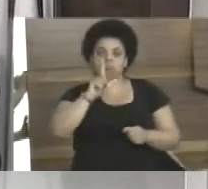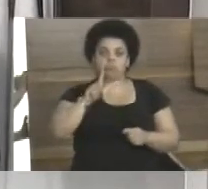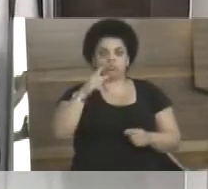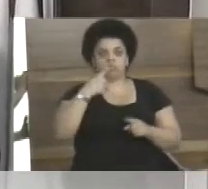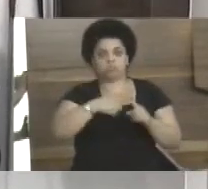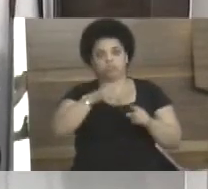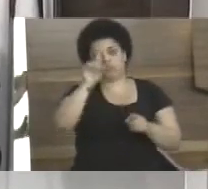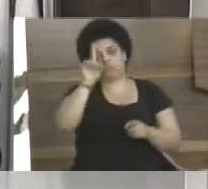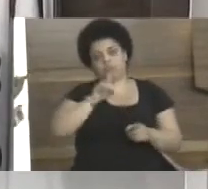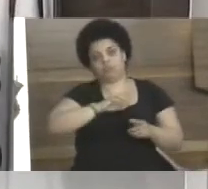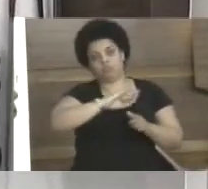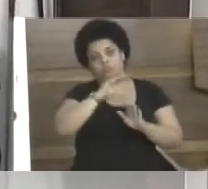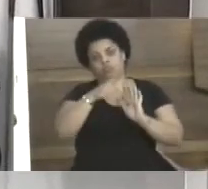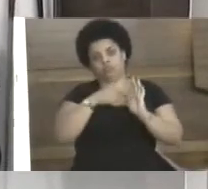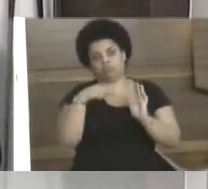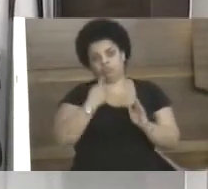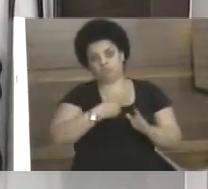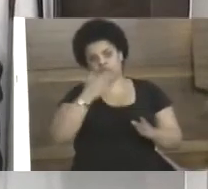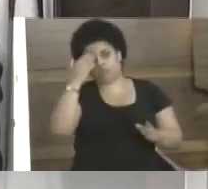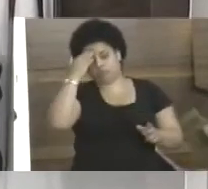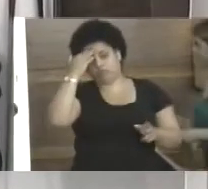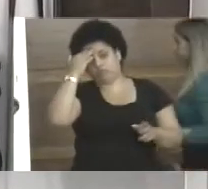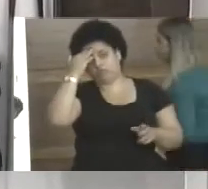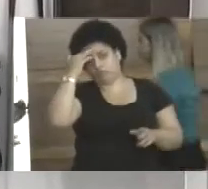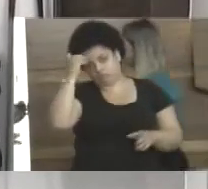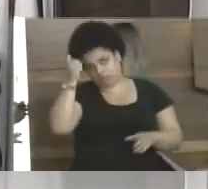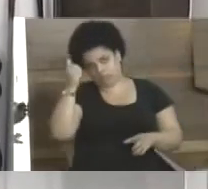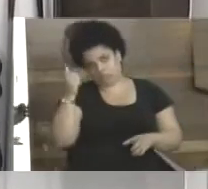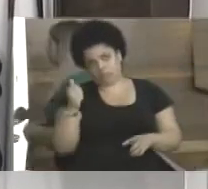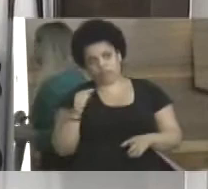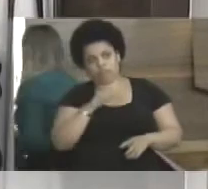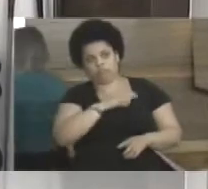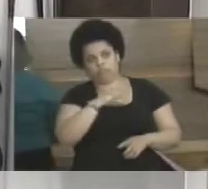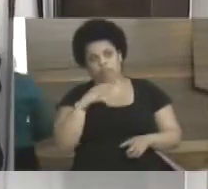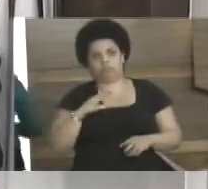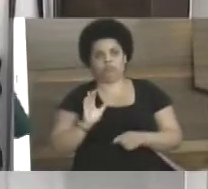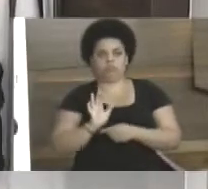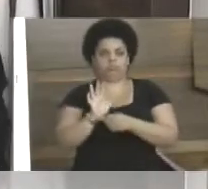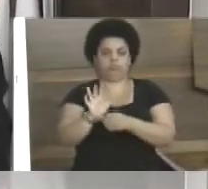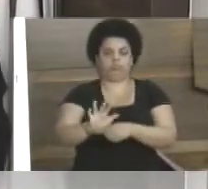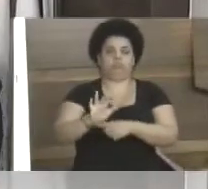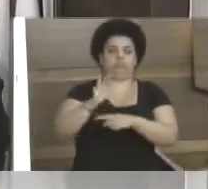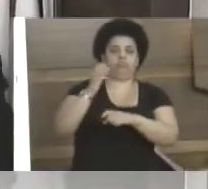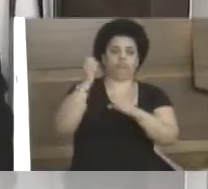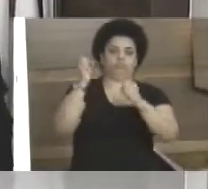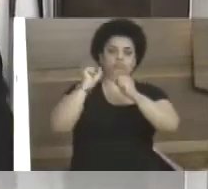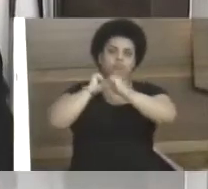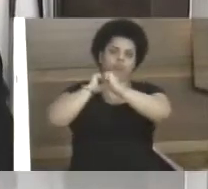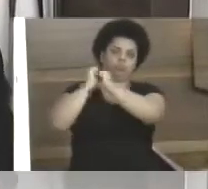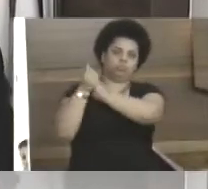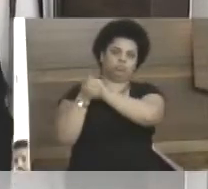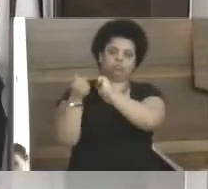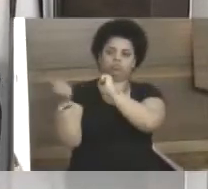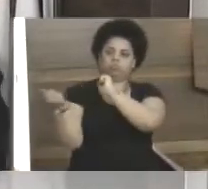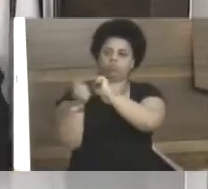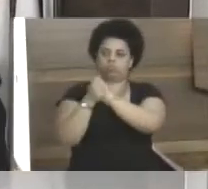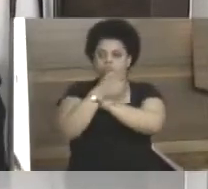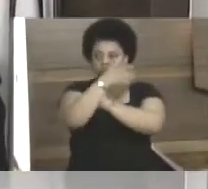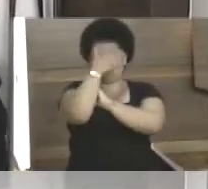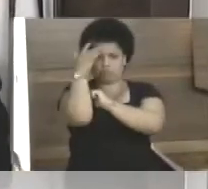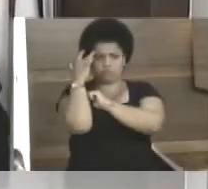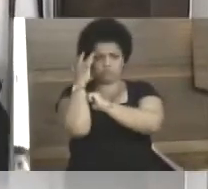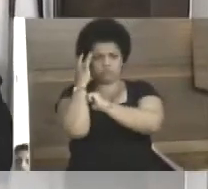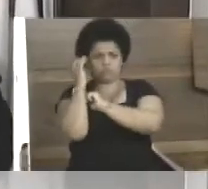direito de todos, como sabemos, esporte é cidadania, ele traz aí a união dos povos,